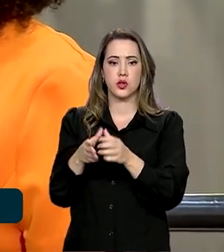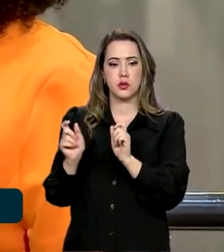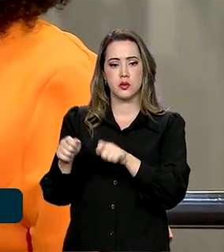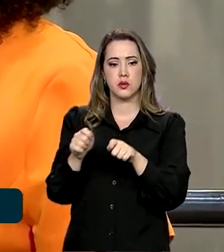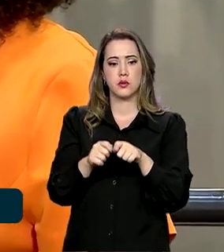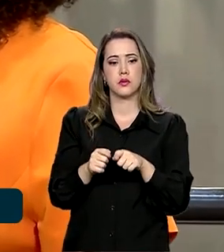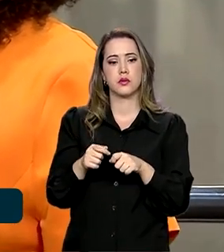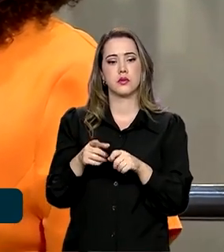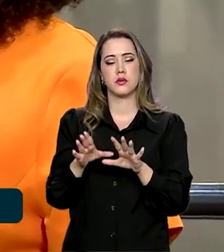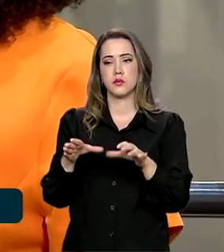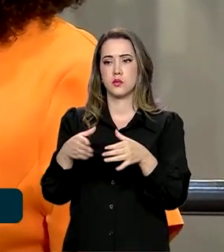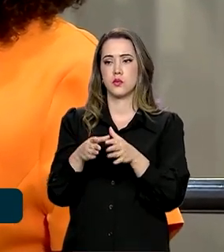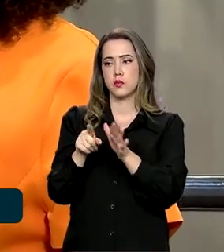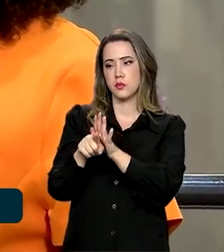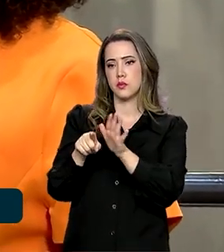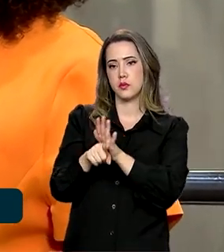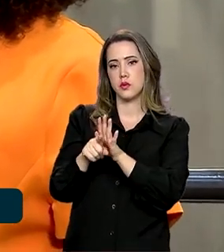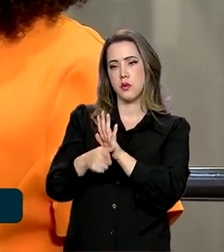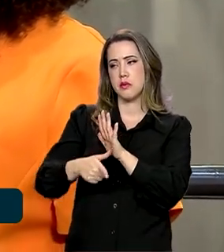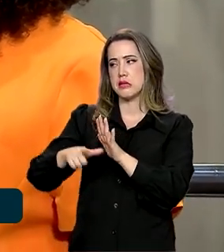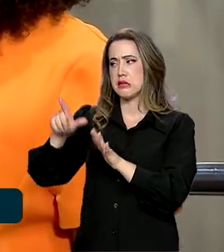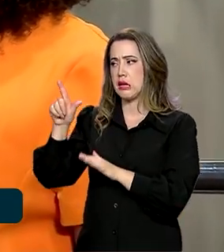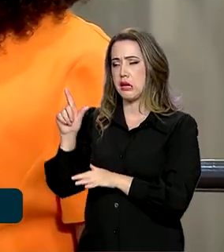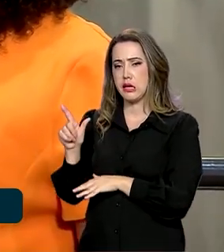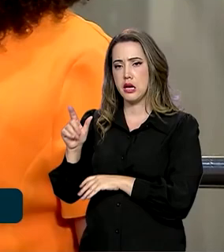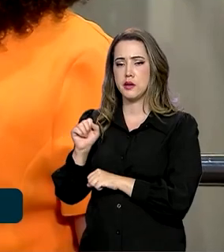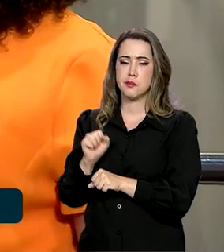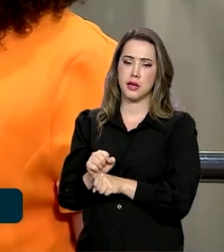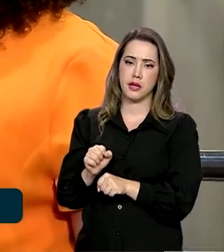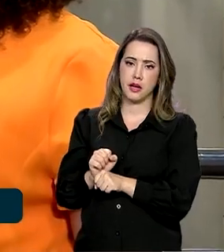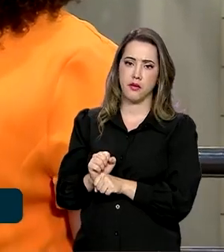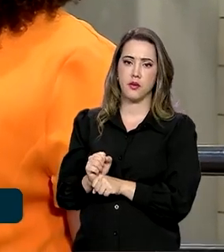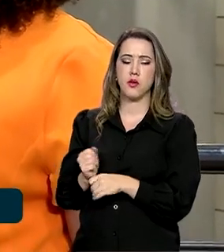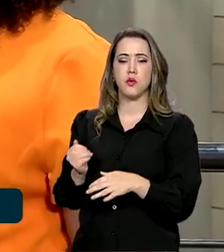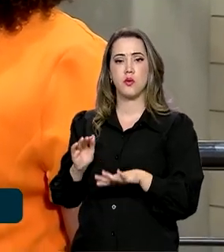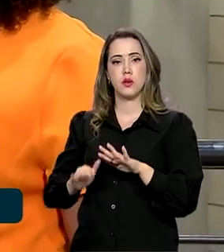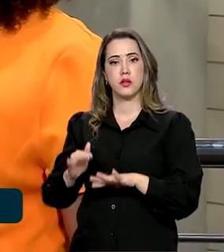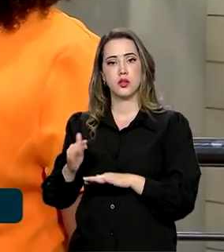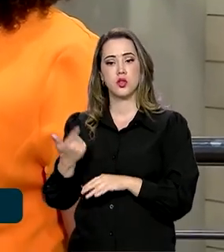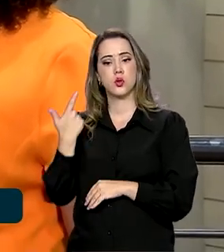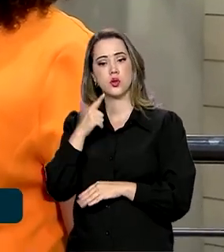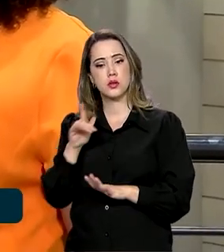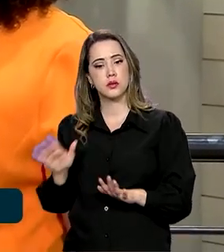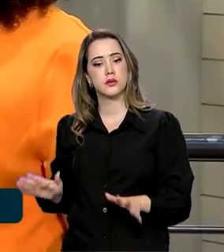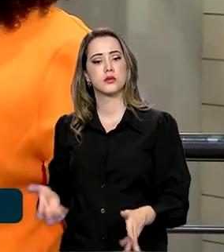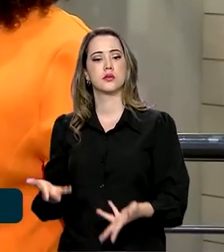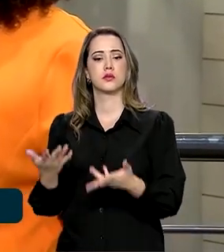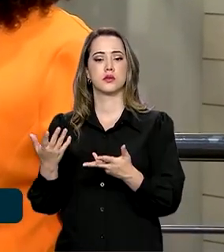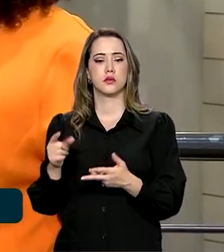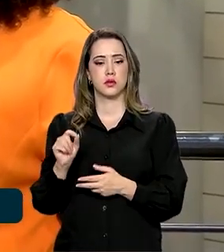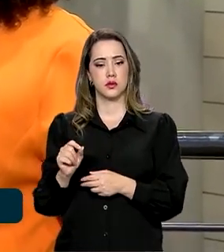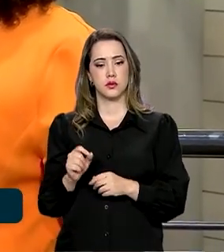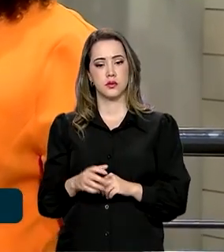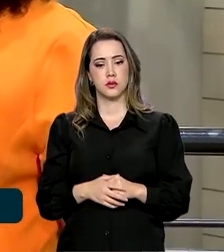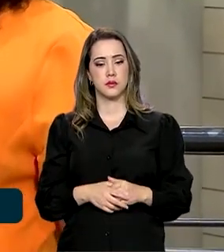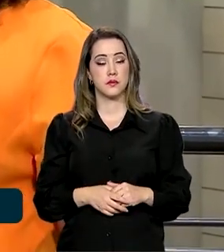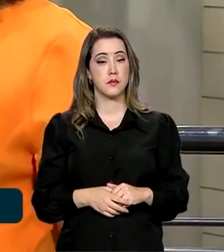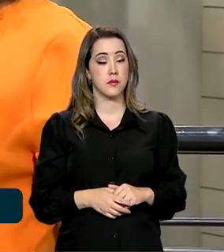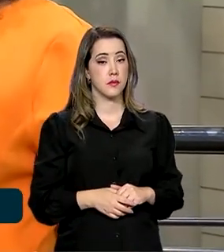para pesquisas que estavam paradas de repente, incentivar novas pesquisas também?